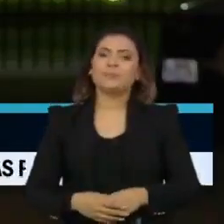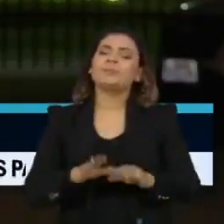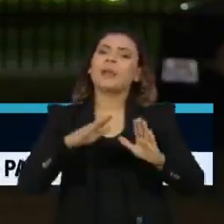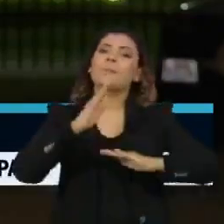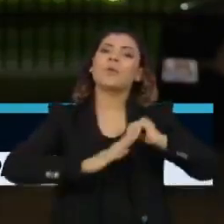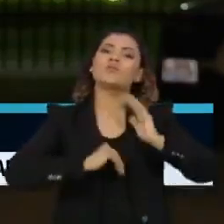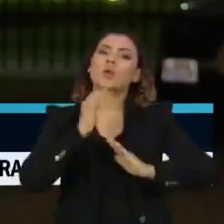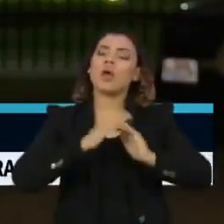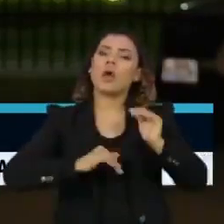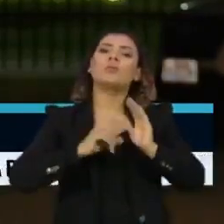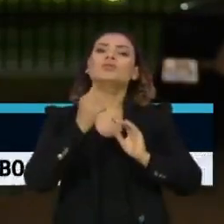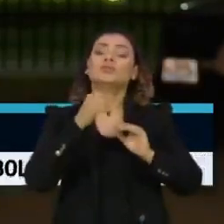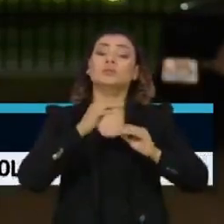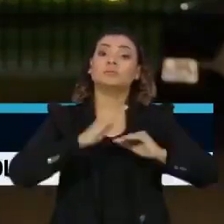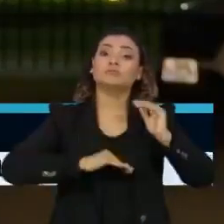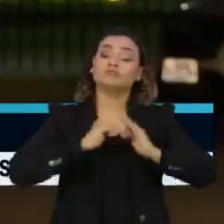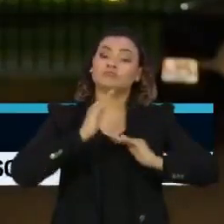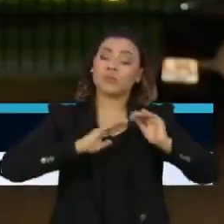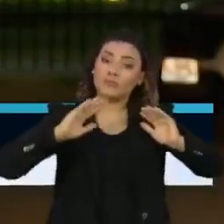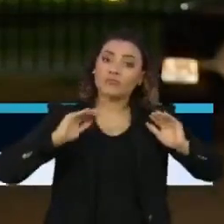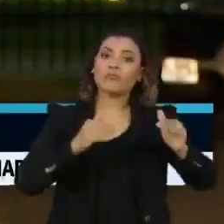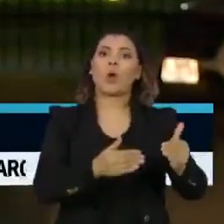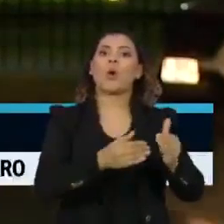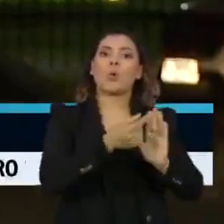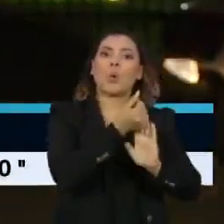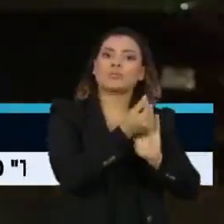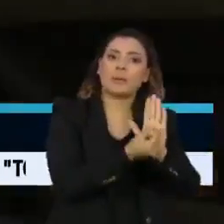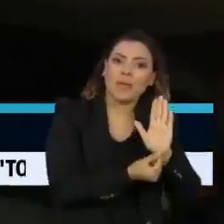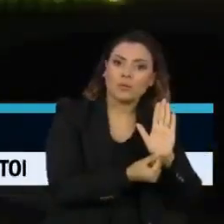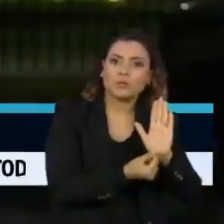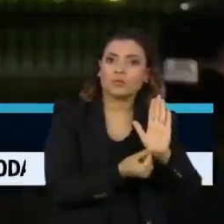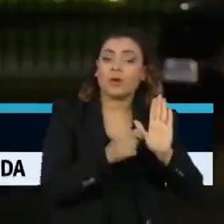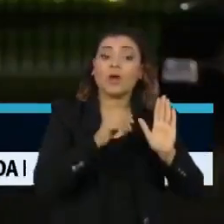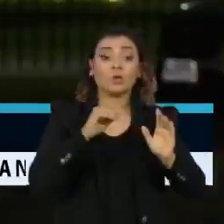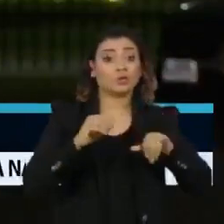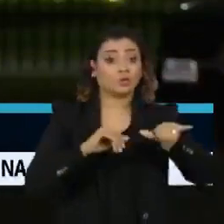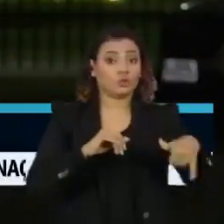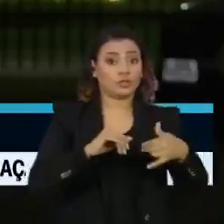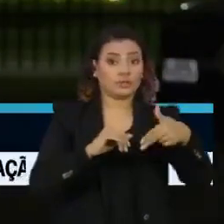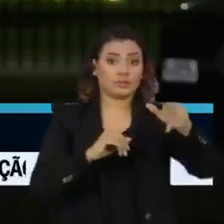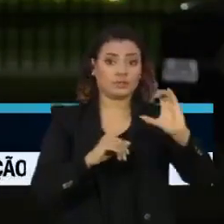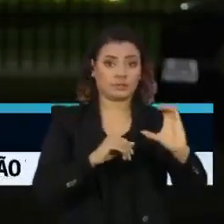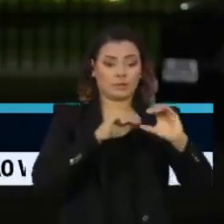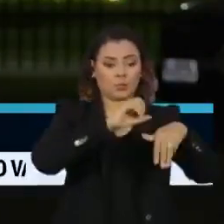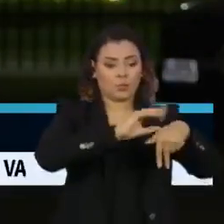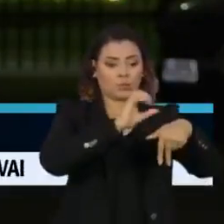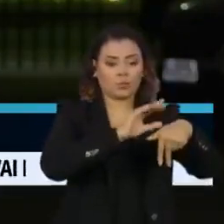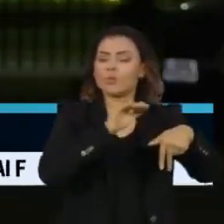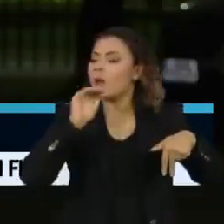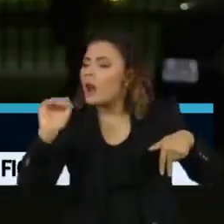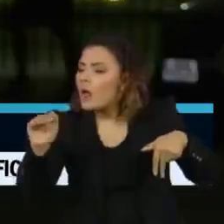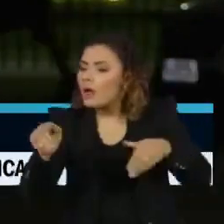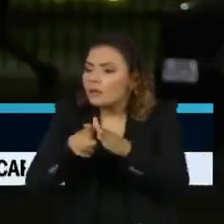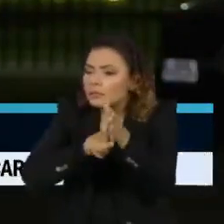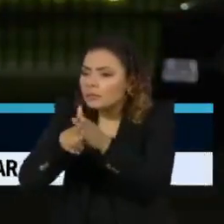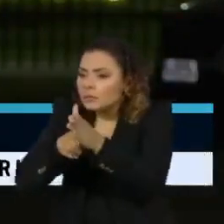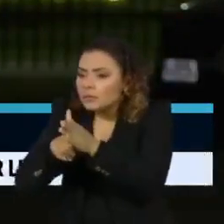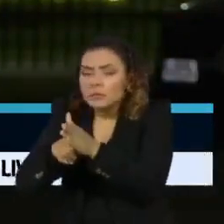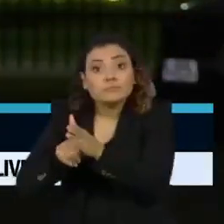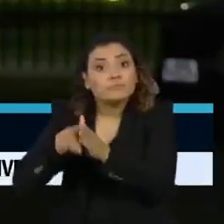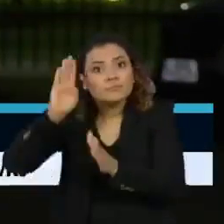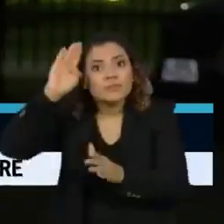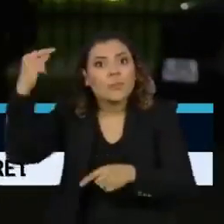orçamento público consultados pelo Jornal da Cultura, esse tipo de emenda criada pelo Congresso é a causa da polêmica.